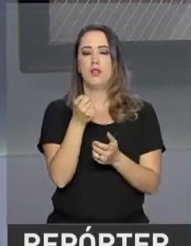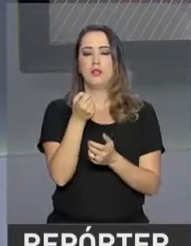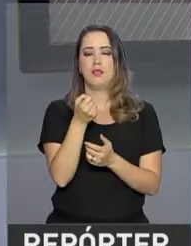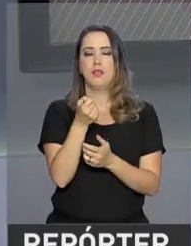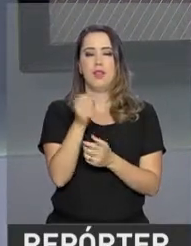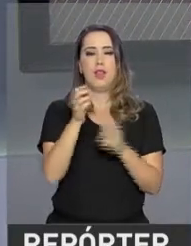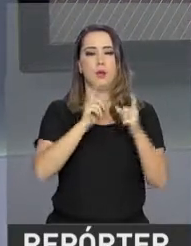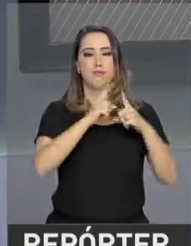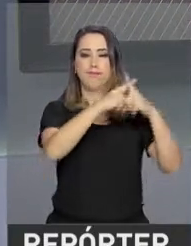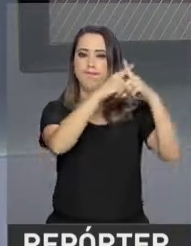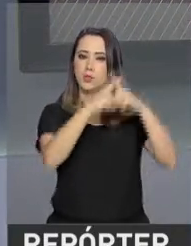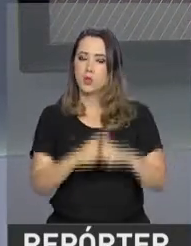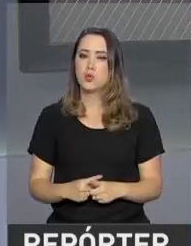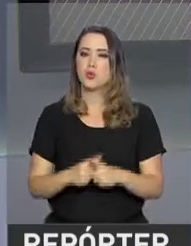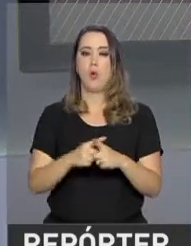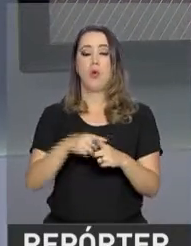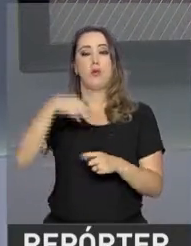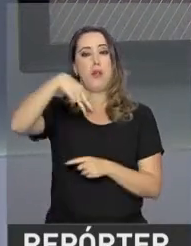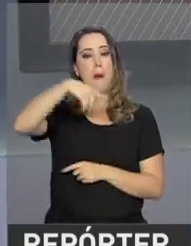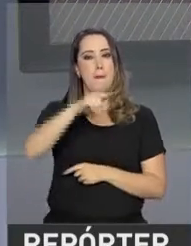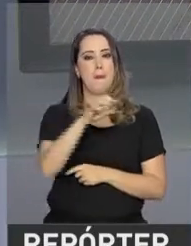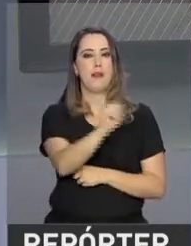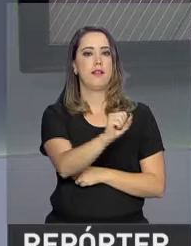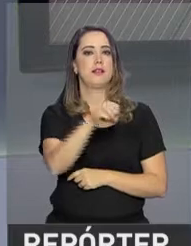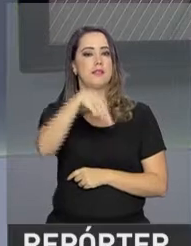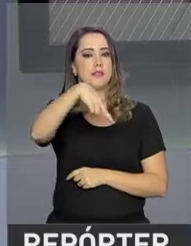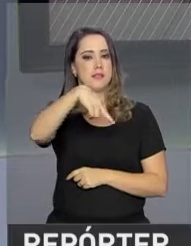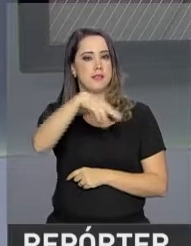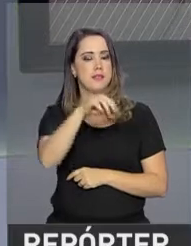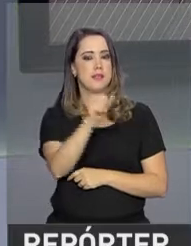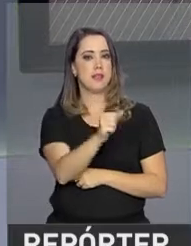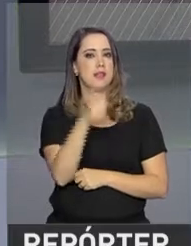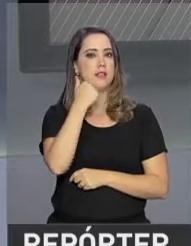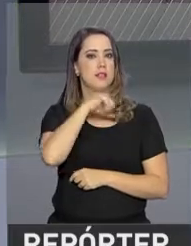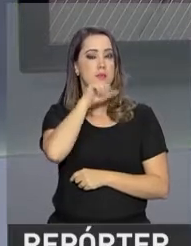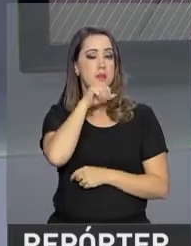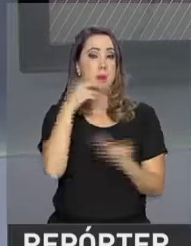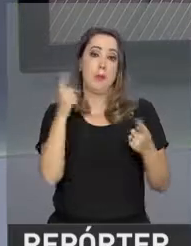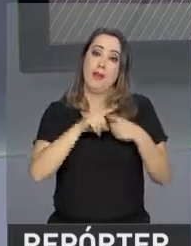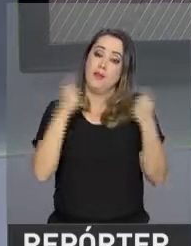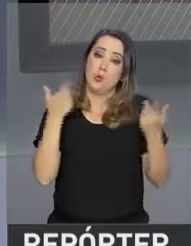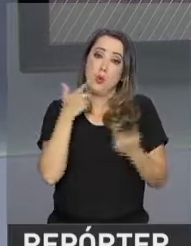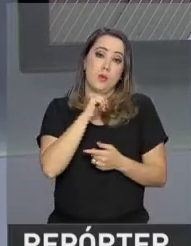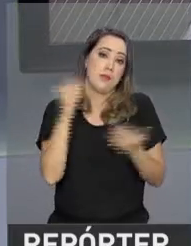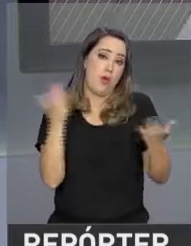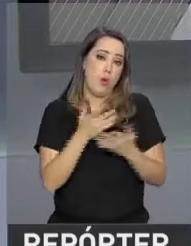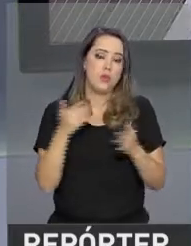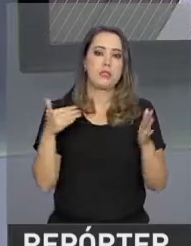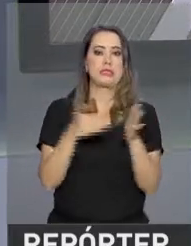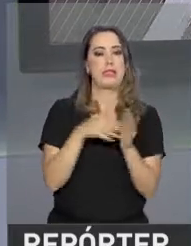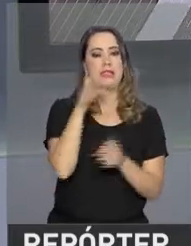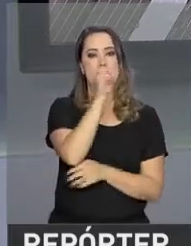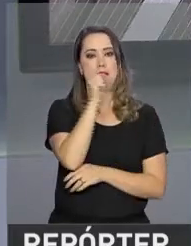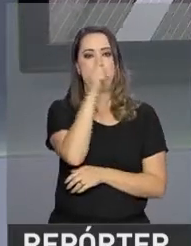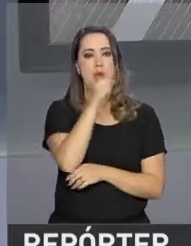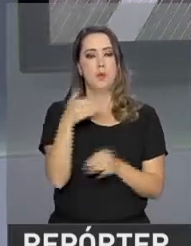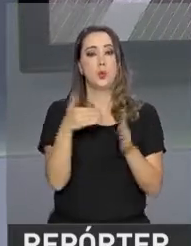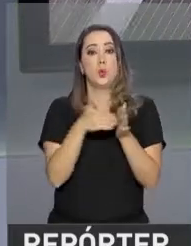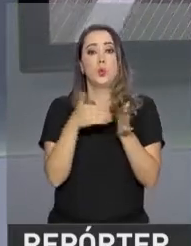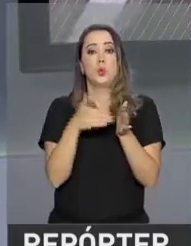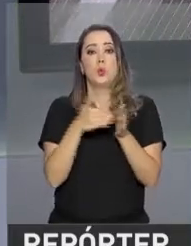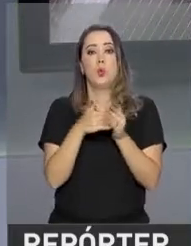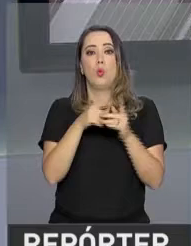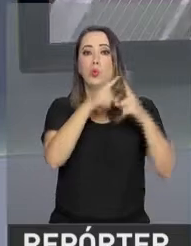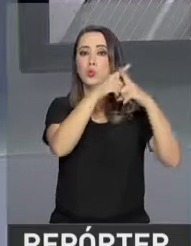O prêmio é de 30 milhões de reais. Mas quem não conseguir fazer a aposta hoje ainda tem até sábado, quando acontece o último